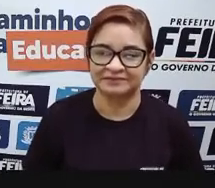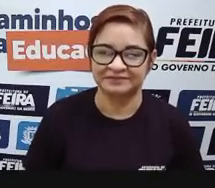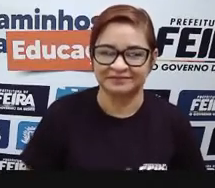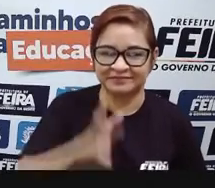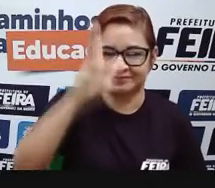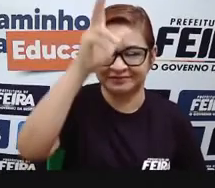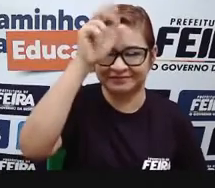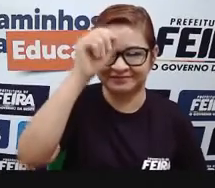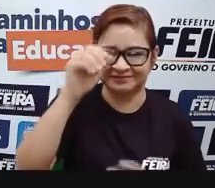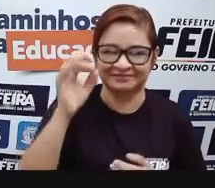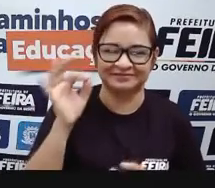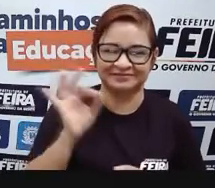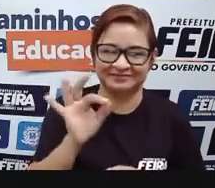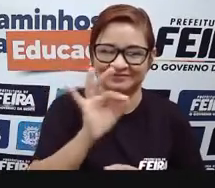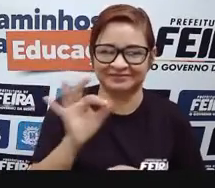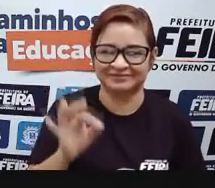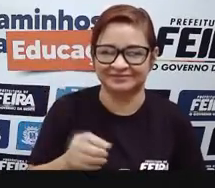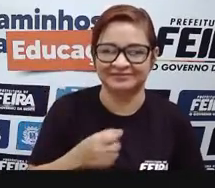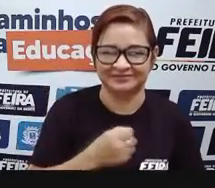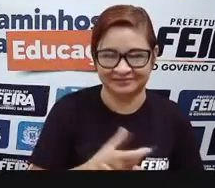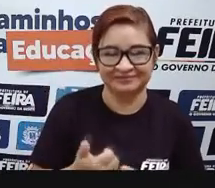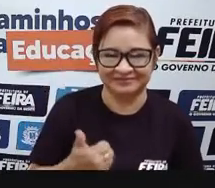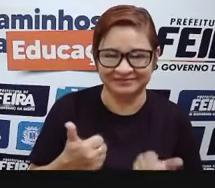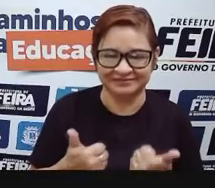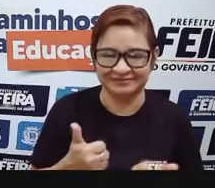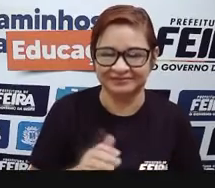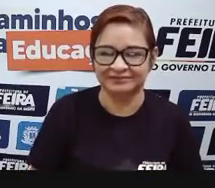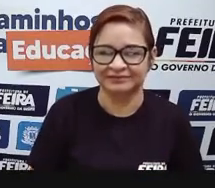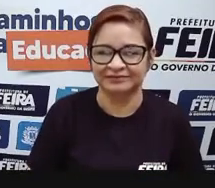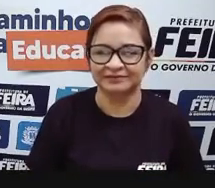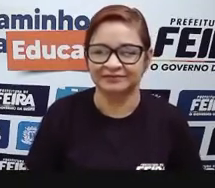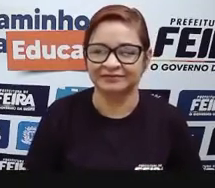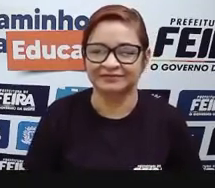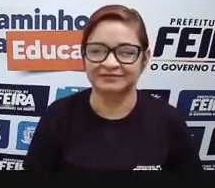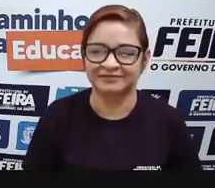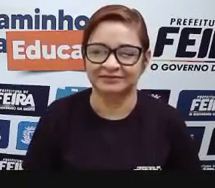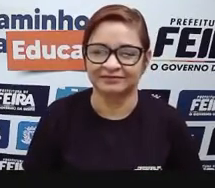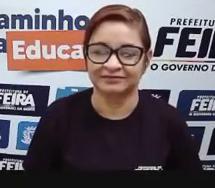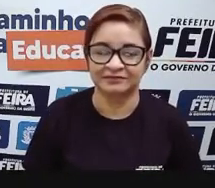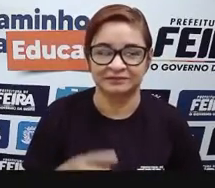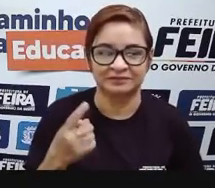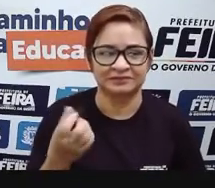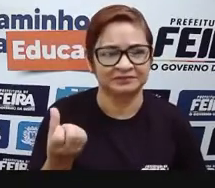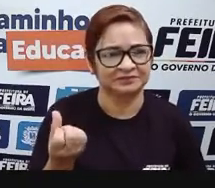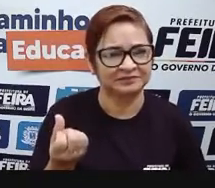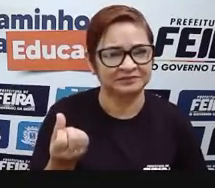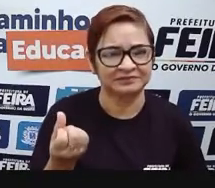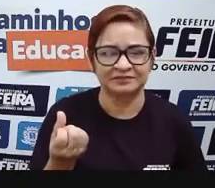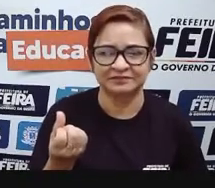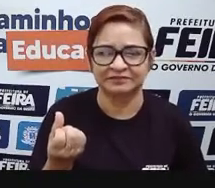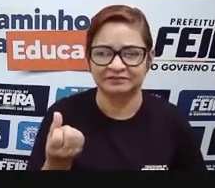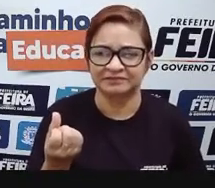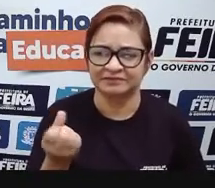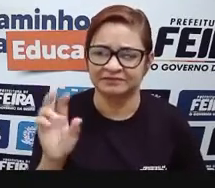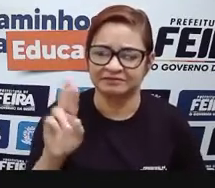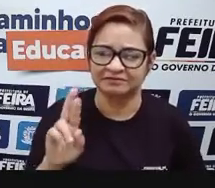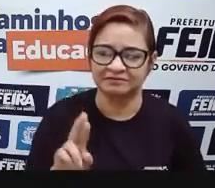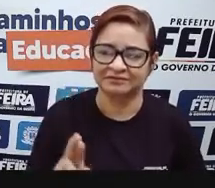E tá vendendo bem? Tá vendendo bem. Qual é que custa um? Um é três, duas é cinco. Mostra aí, ó. Mostra aí como é que funciona aí.